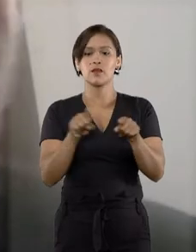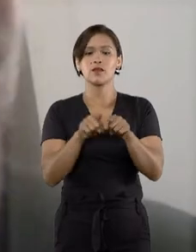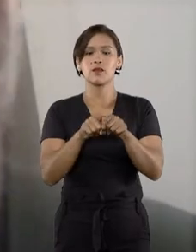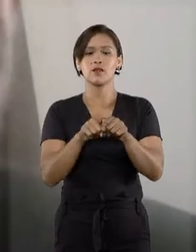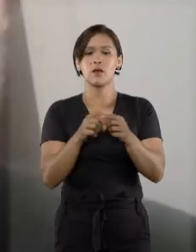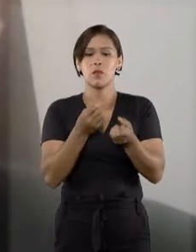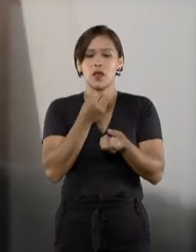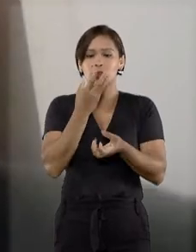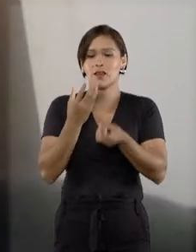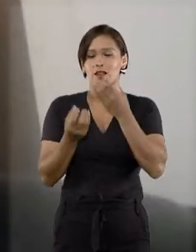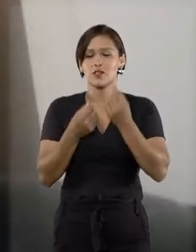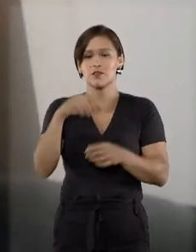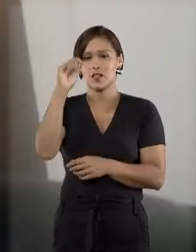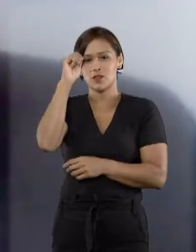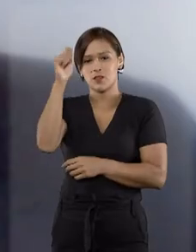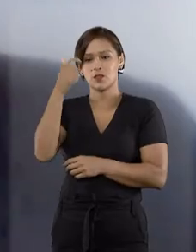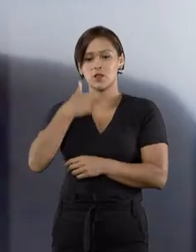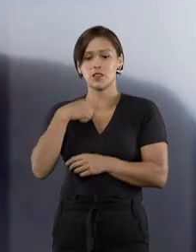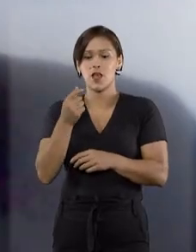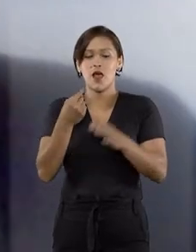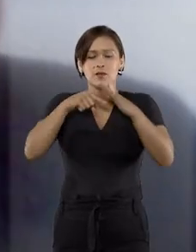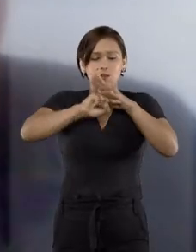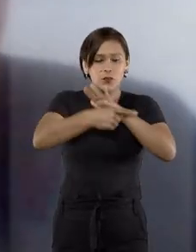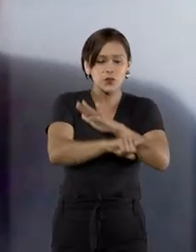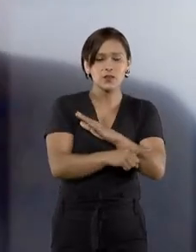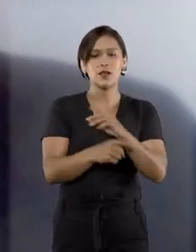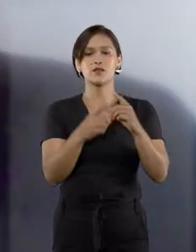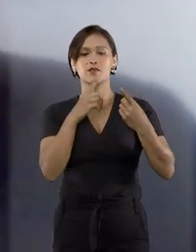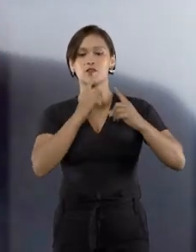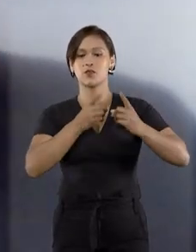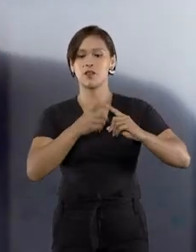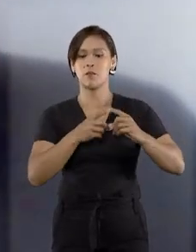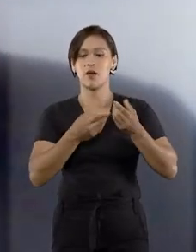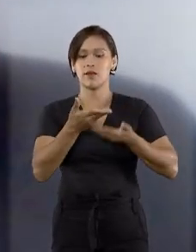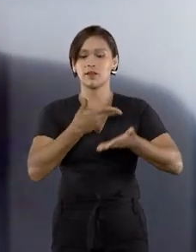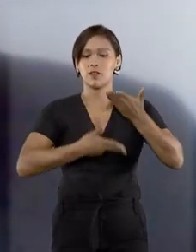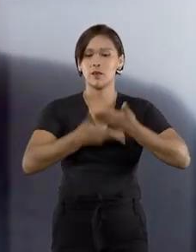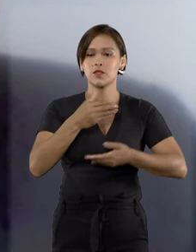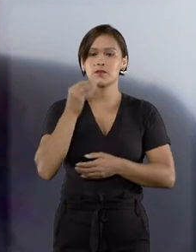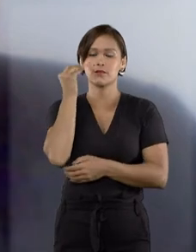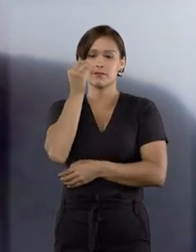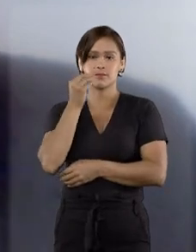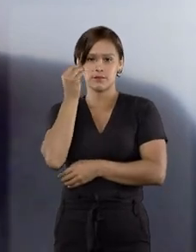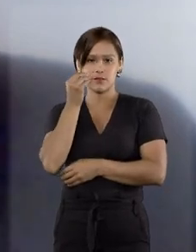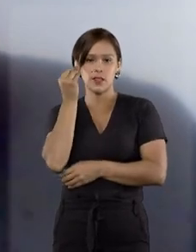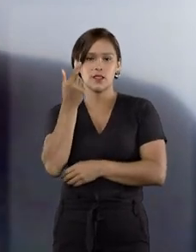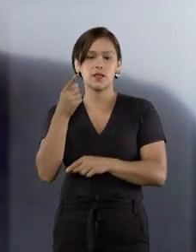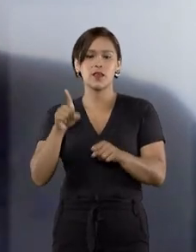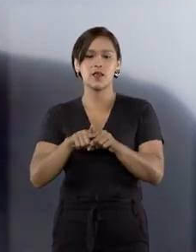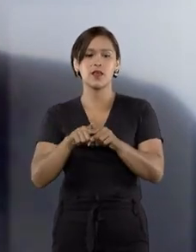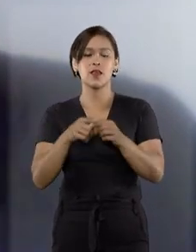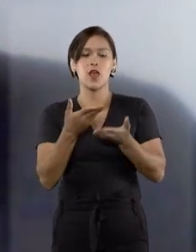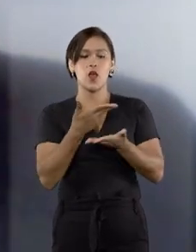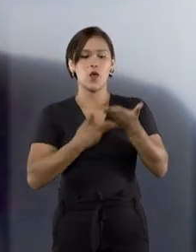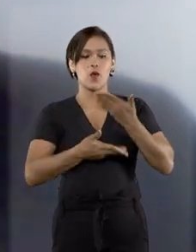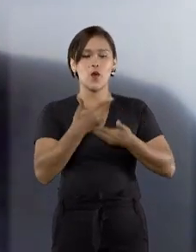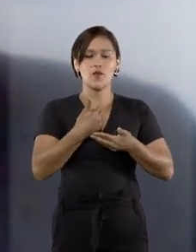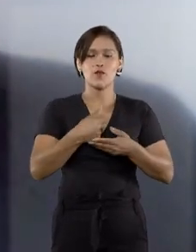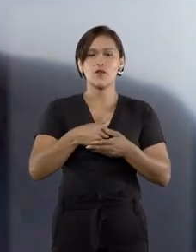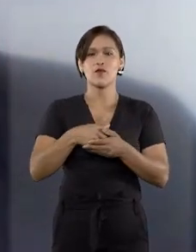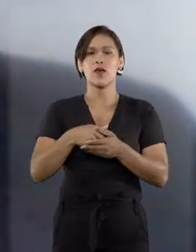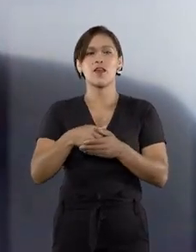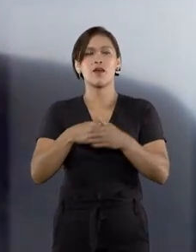da criatividade dos autores. A profundidade dos debates, o compartilhamento de experiências, o convívio com